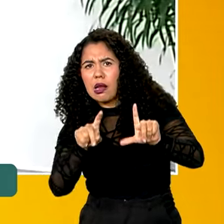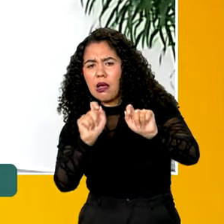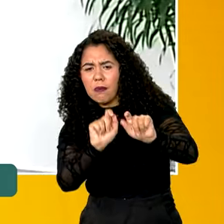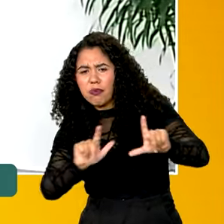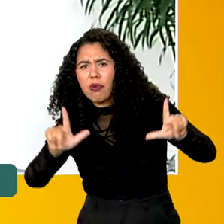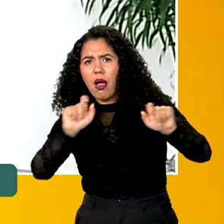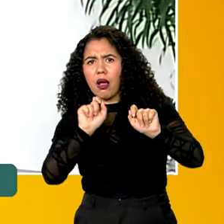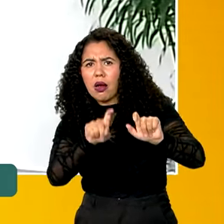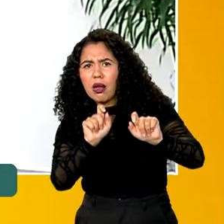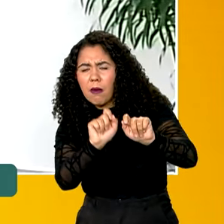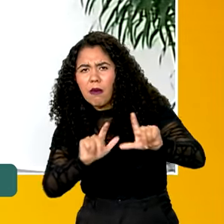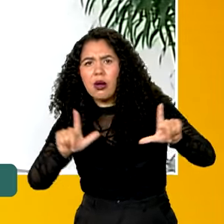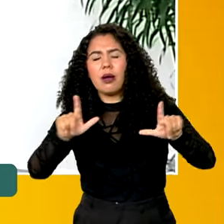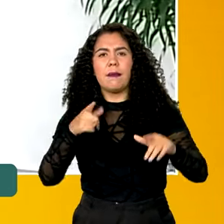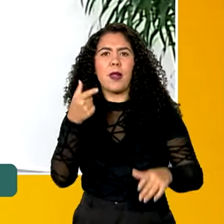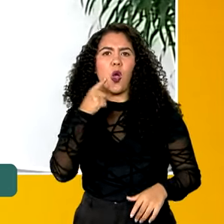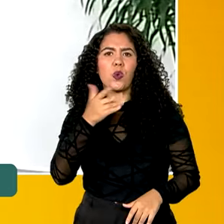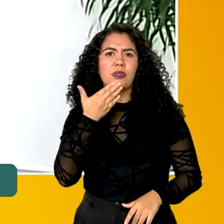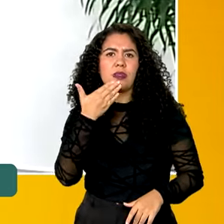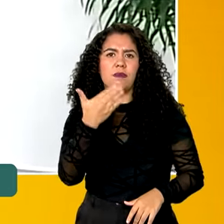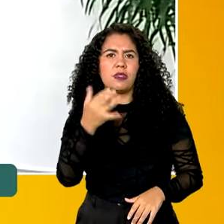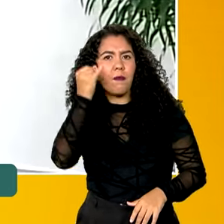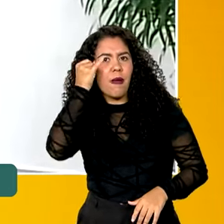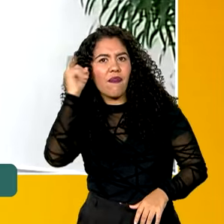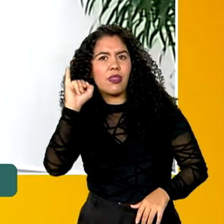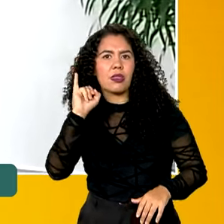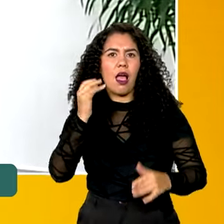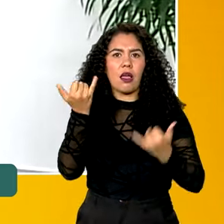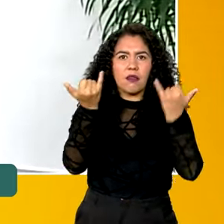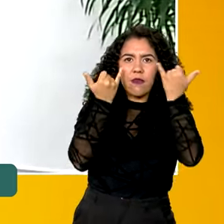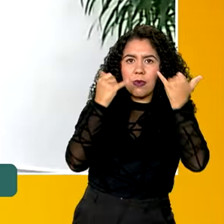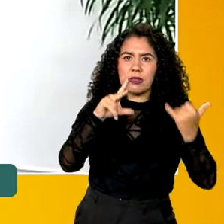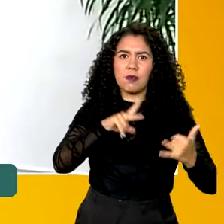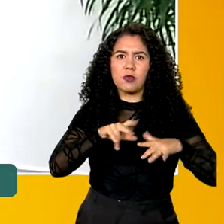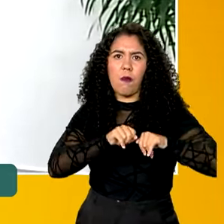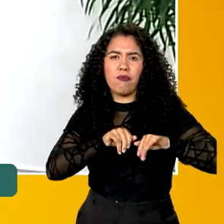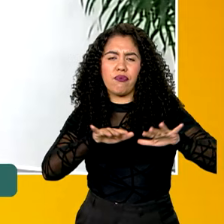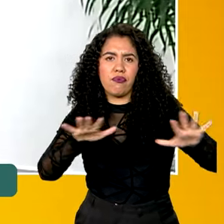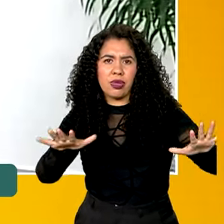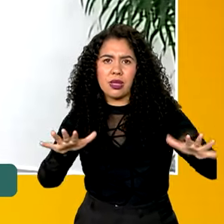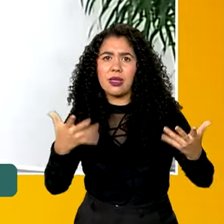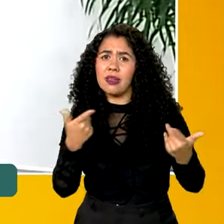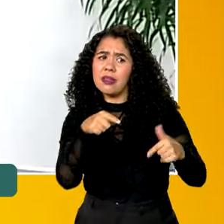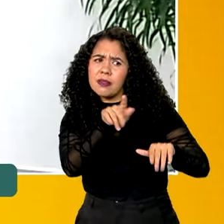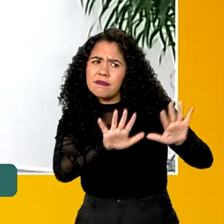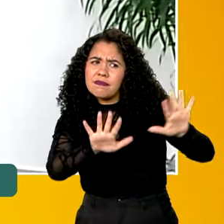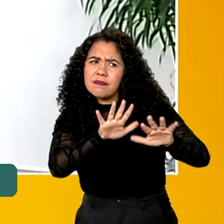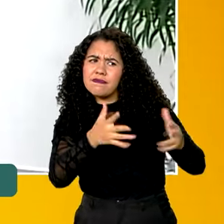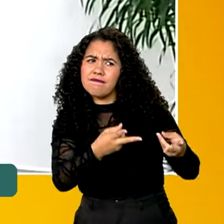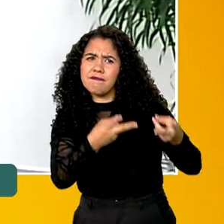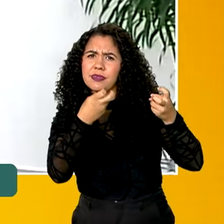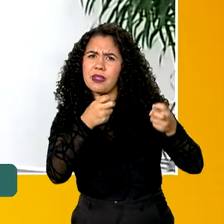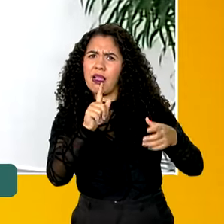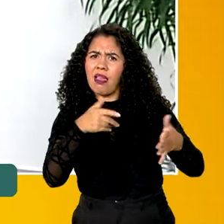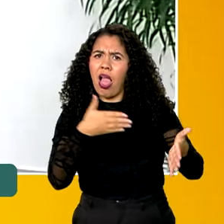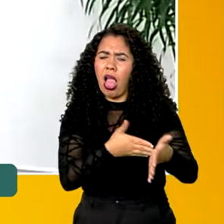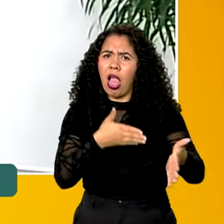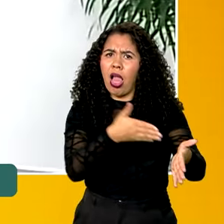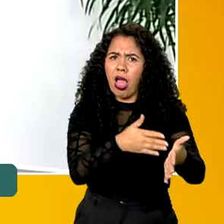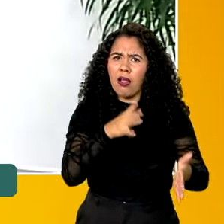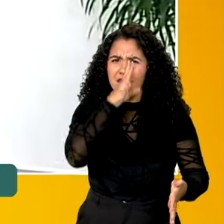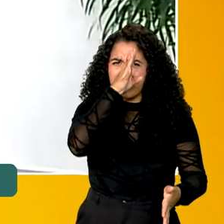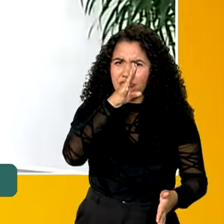solicitar que os seus dados não fossem tratados. E isso nos pareceu representar, de fato, uma barreira excessiva e